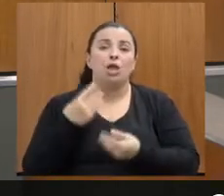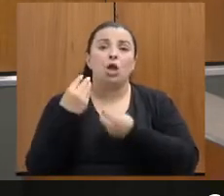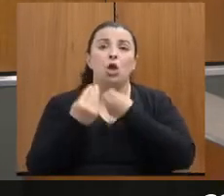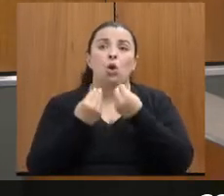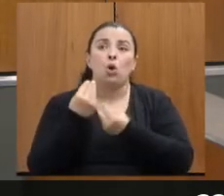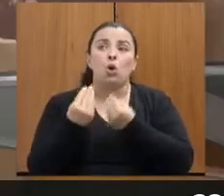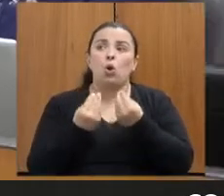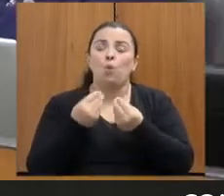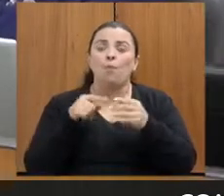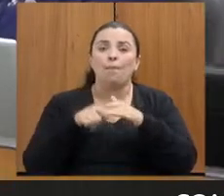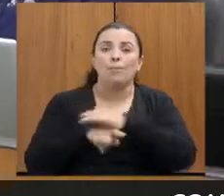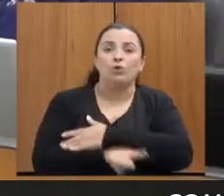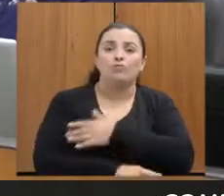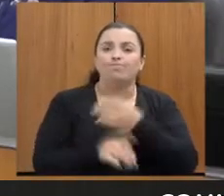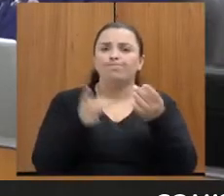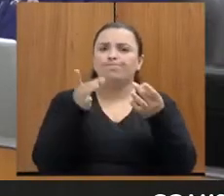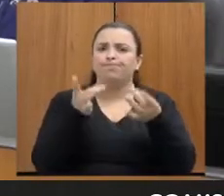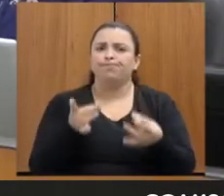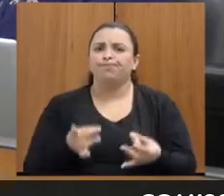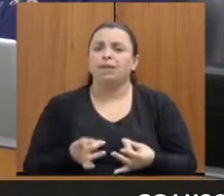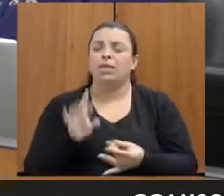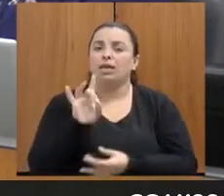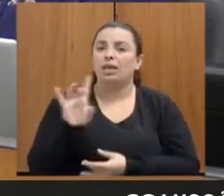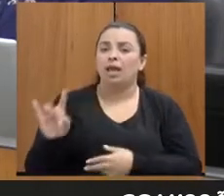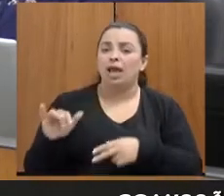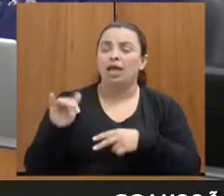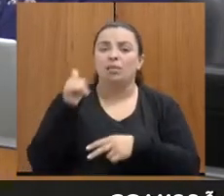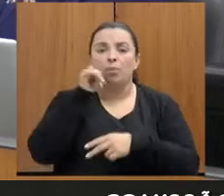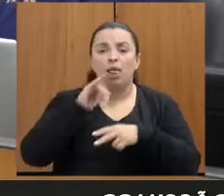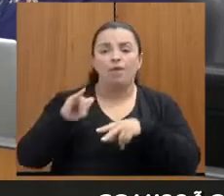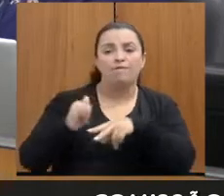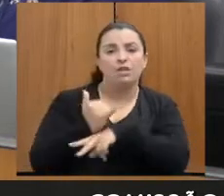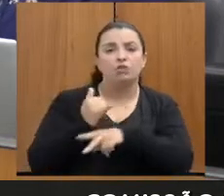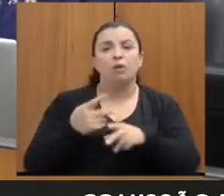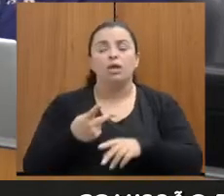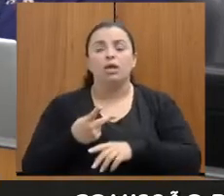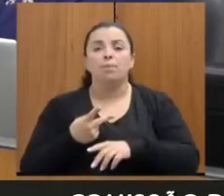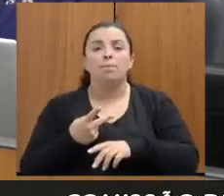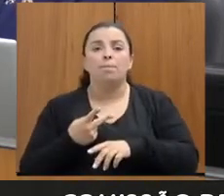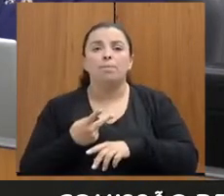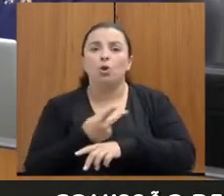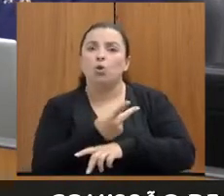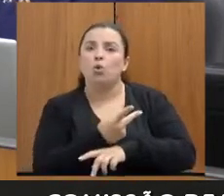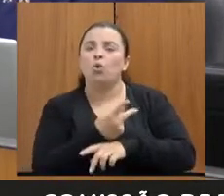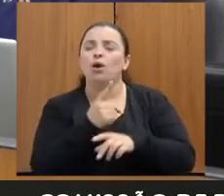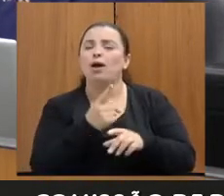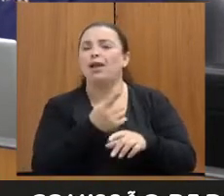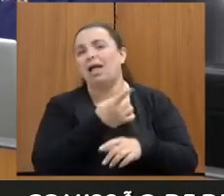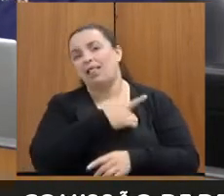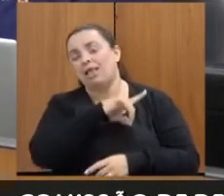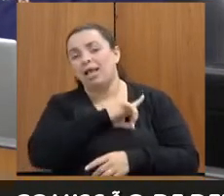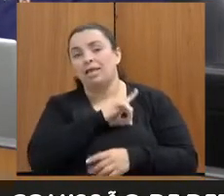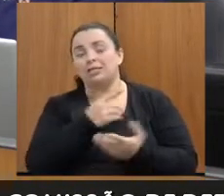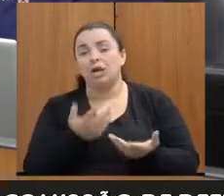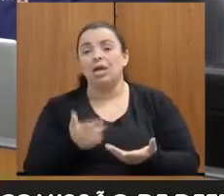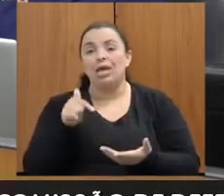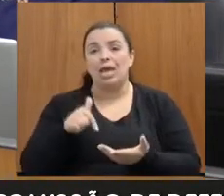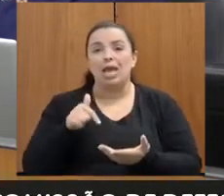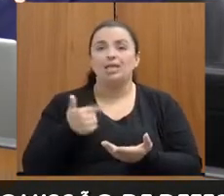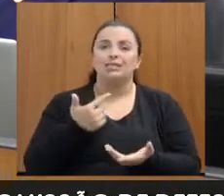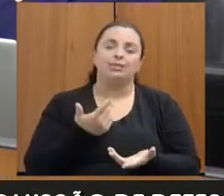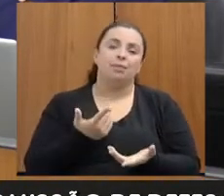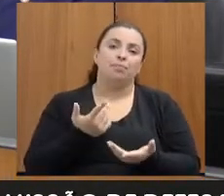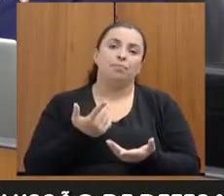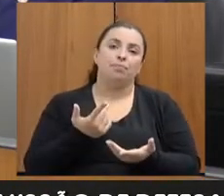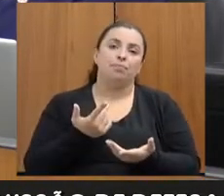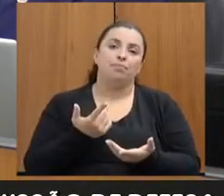especificidade que cada uma das mulheres que procura delegacia tem e desse olhar que, enquanto poder público, enquanto polícia, enquanto